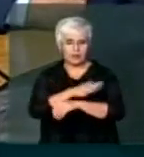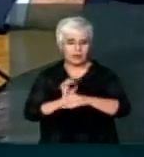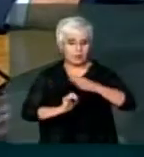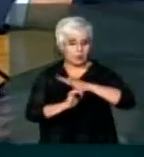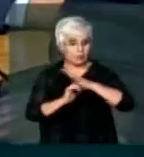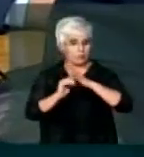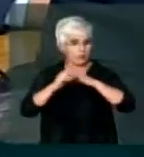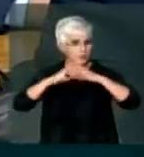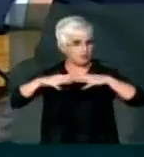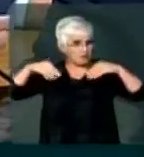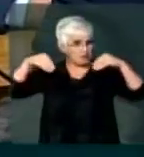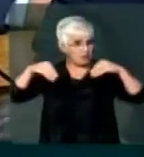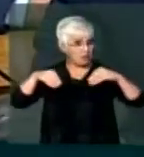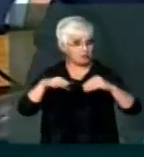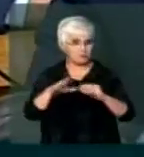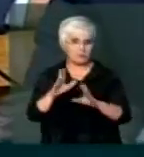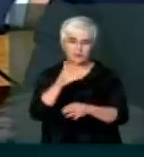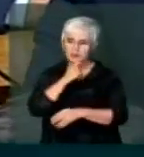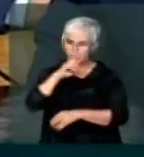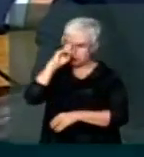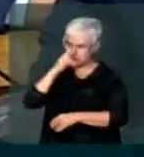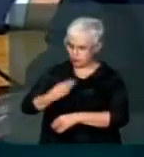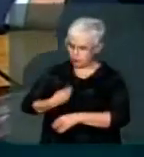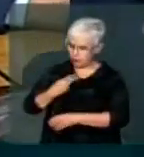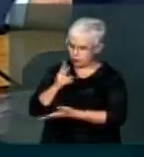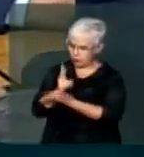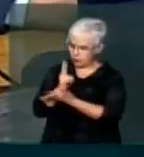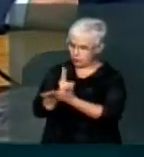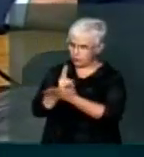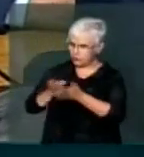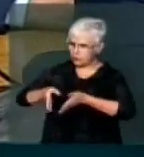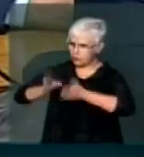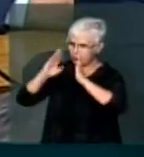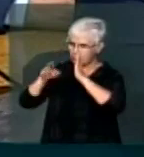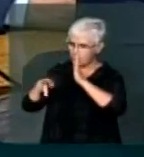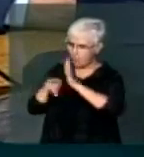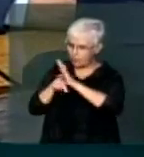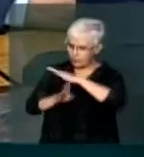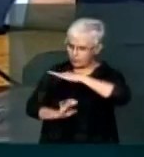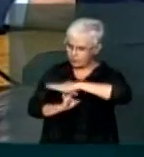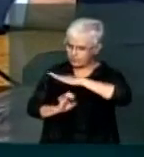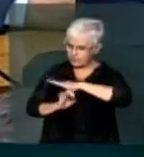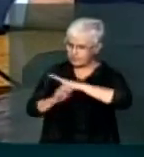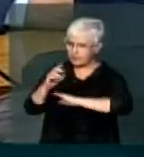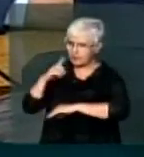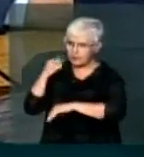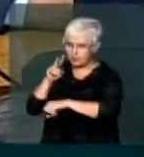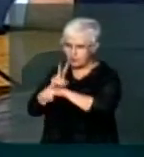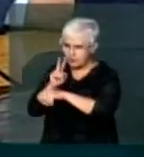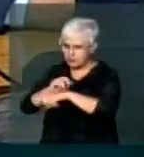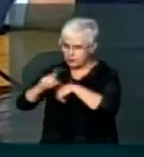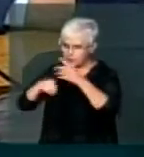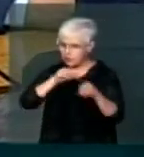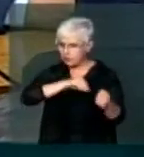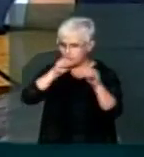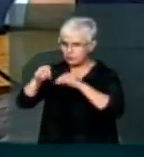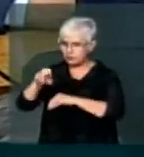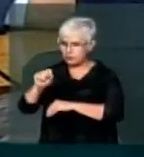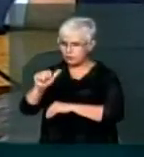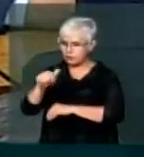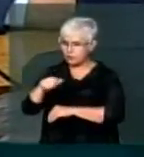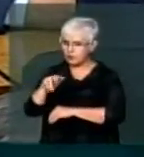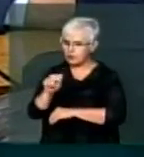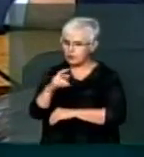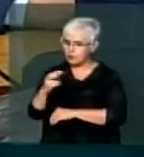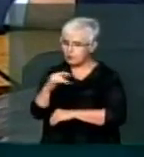empresa fantasma. Veja só. O senhor morou no imóvel de uma empresa, que era o advogado que tocava, que era ligado, aí mudou para a Saquarema, que